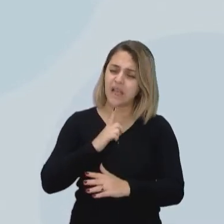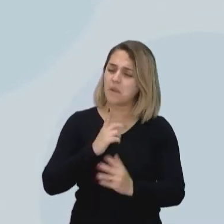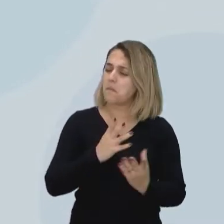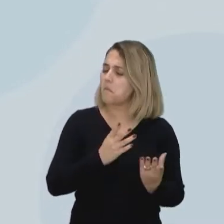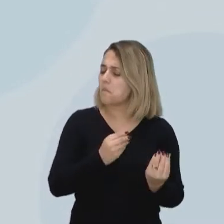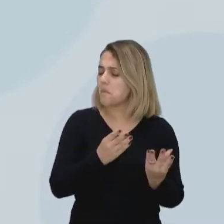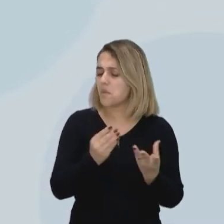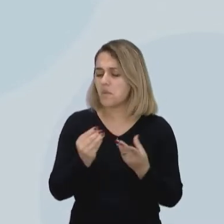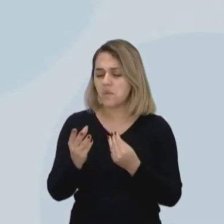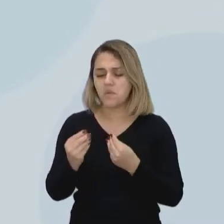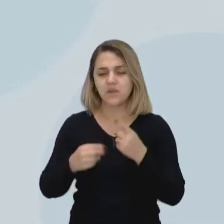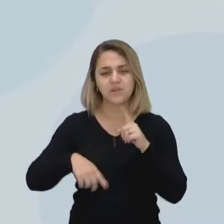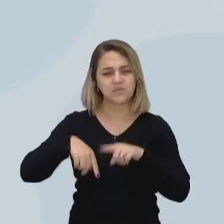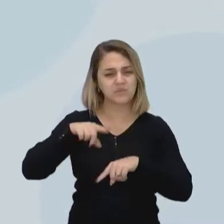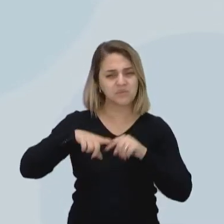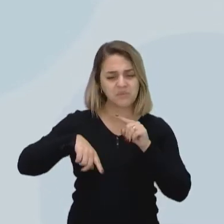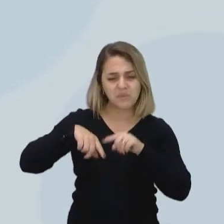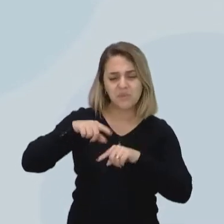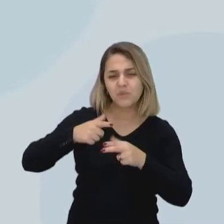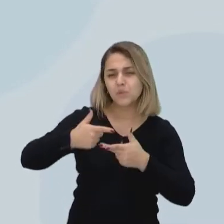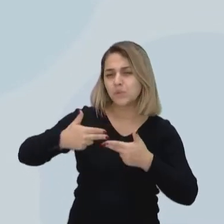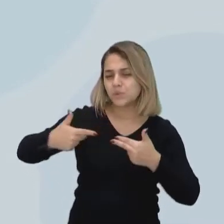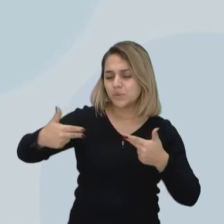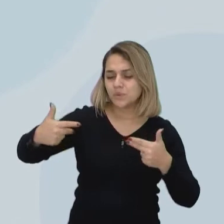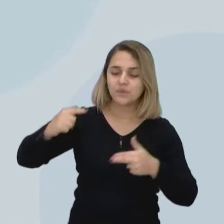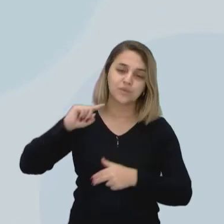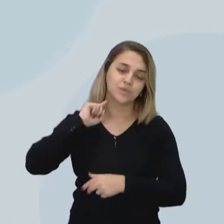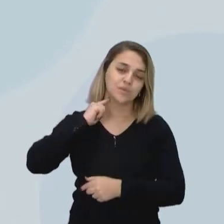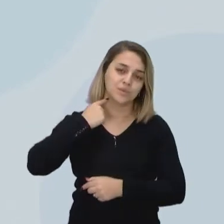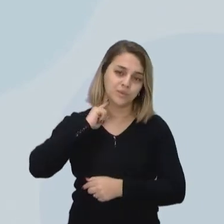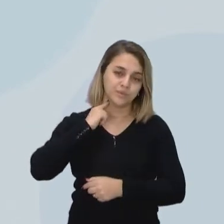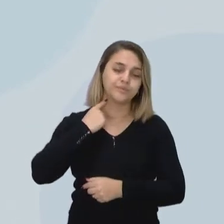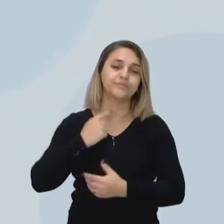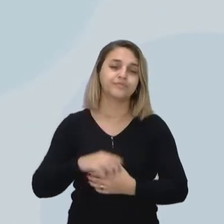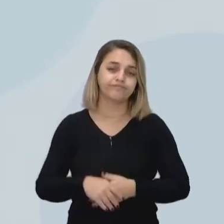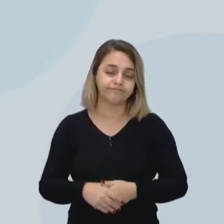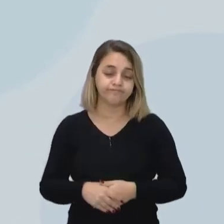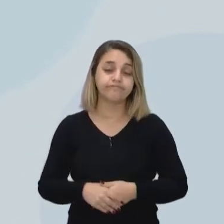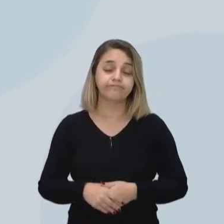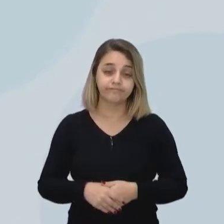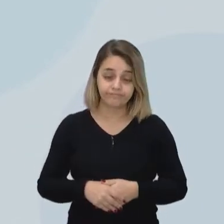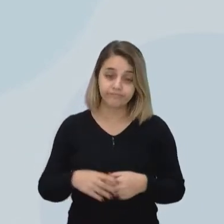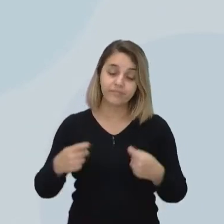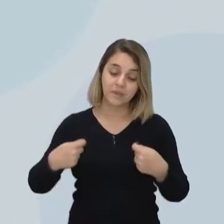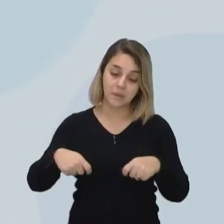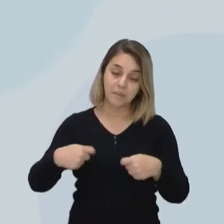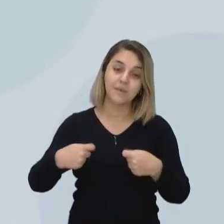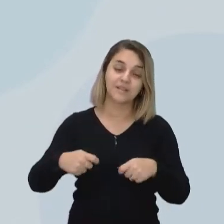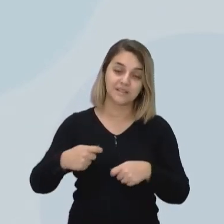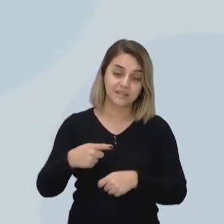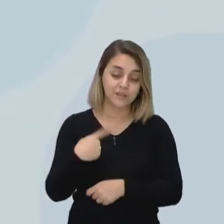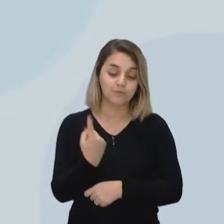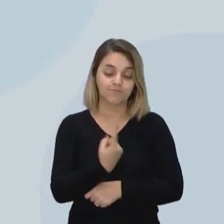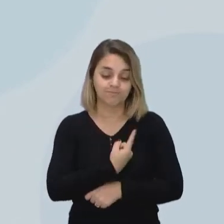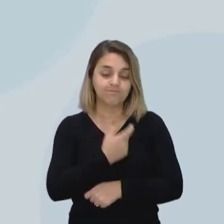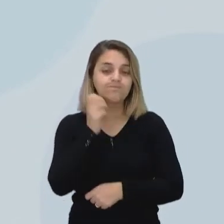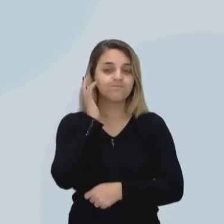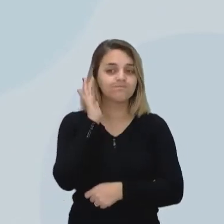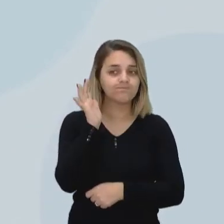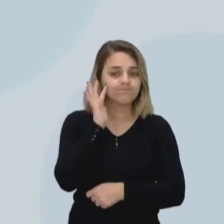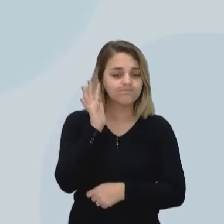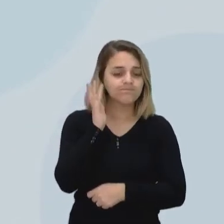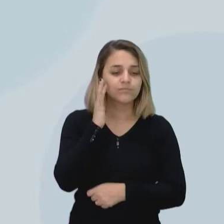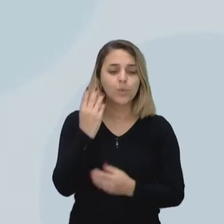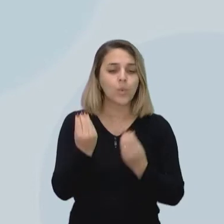resíduos que são gerados e aí há uma necessidade de nós estarmos aí pensando numa